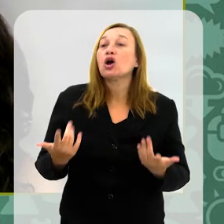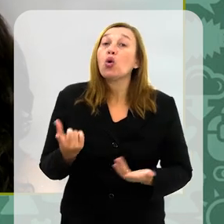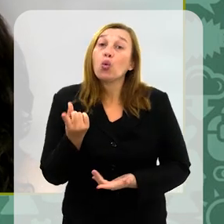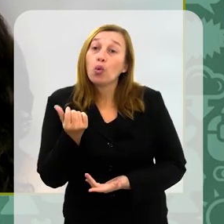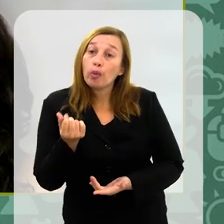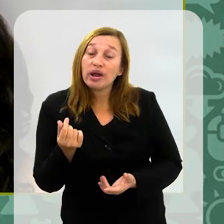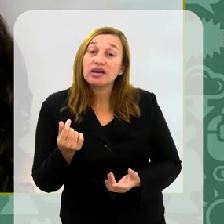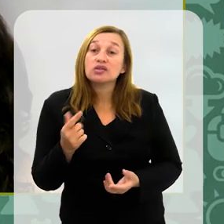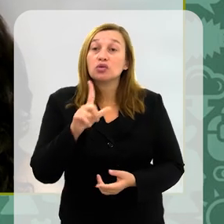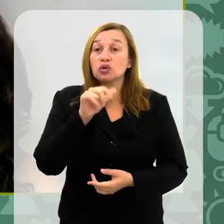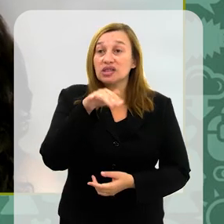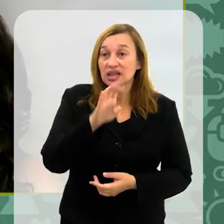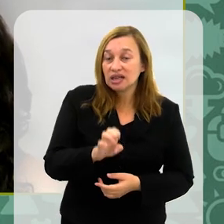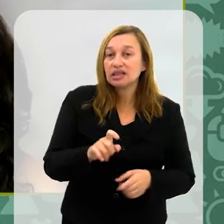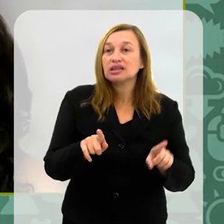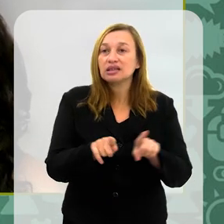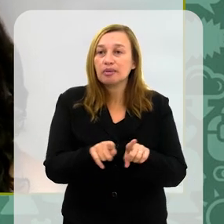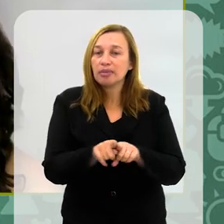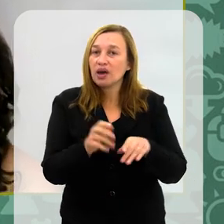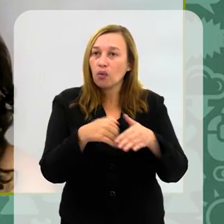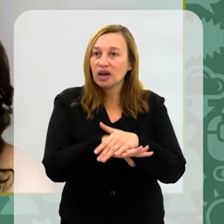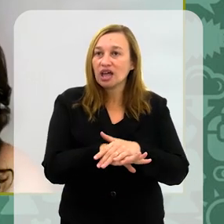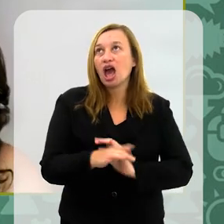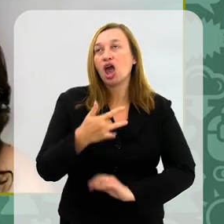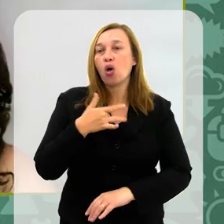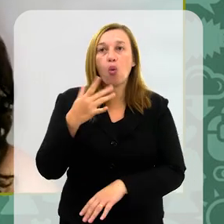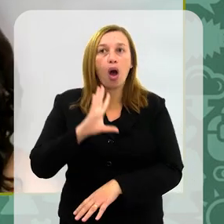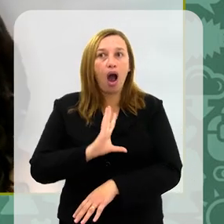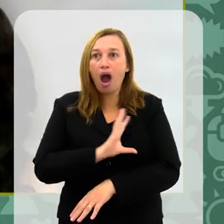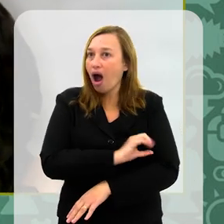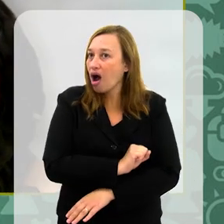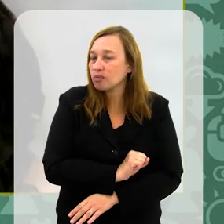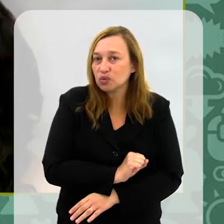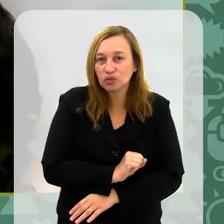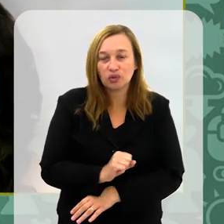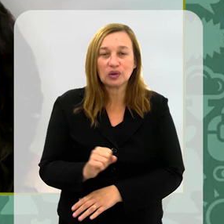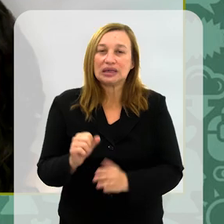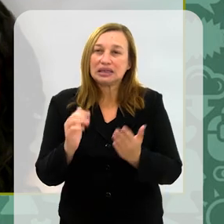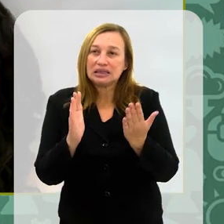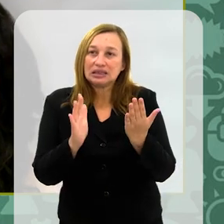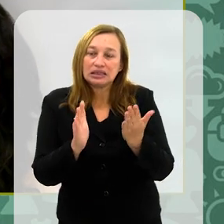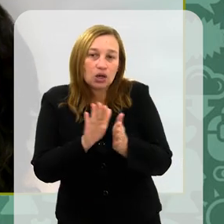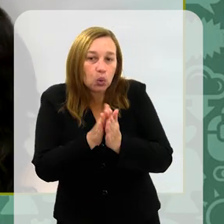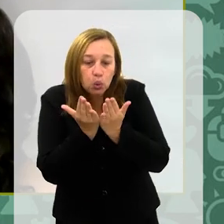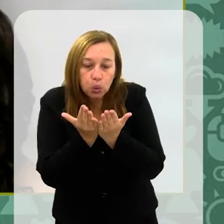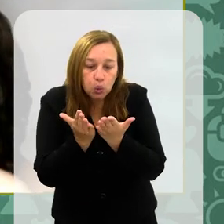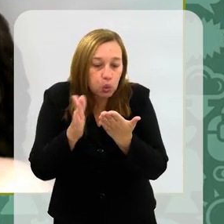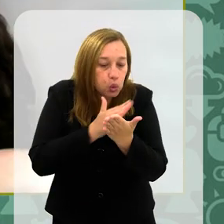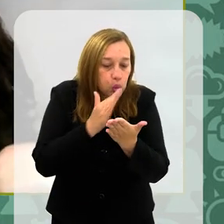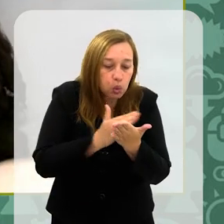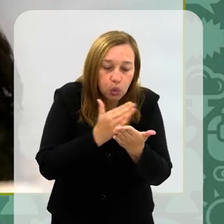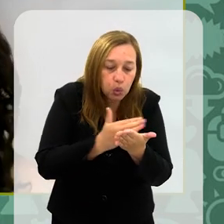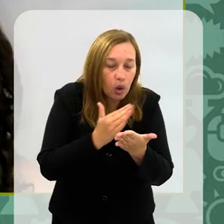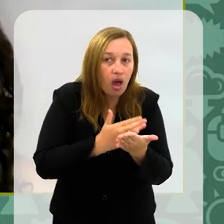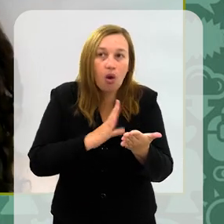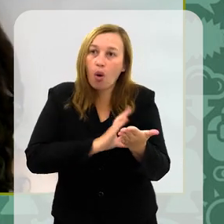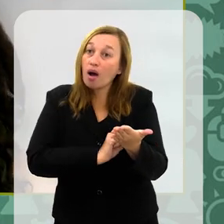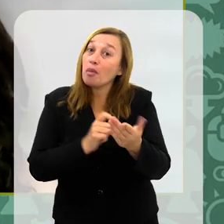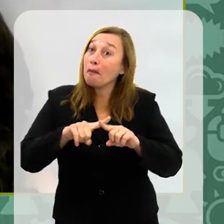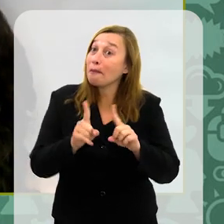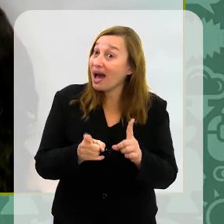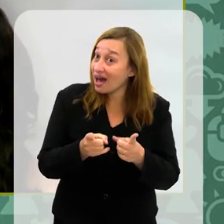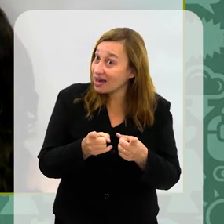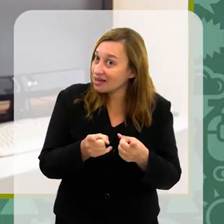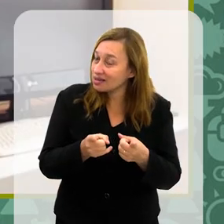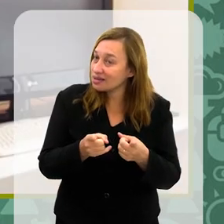Além do preço, Luciane, a questão de guardar. Eu confesso que eu também adoro um livro físico, eu gosto muito de ler também, adoro um livro